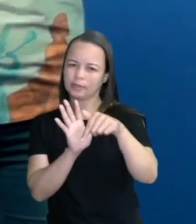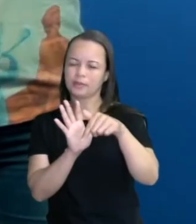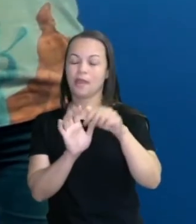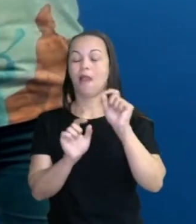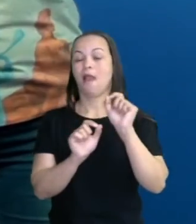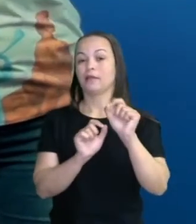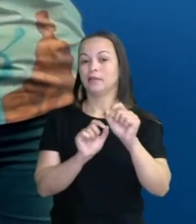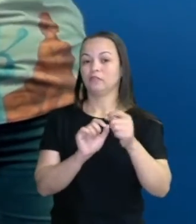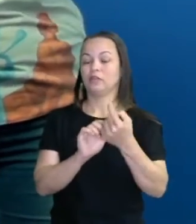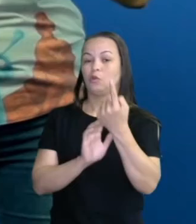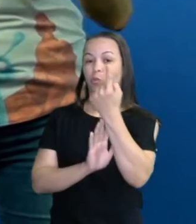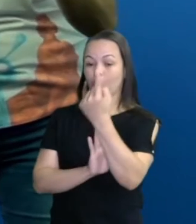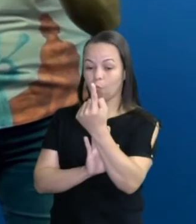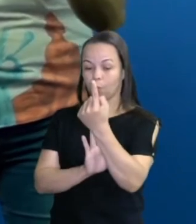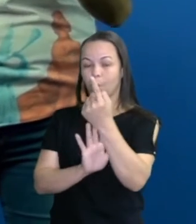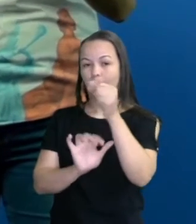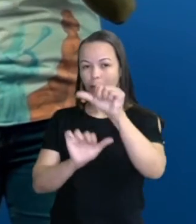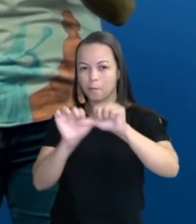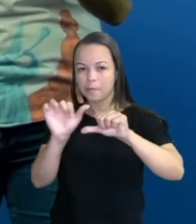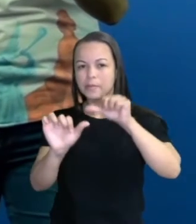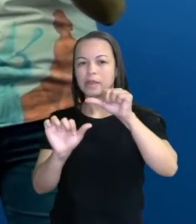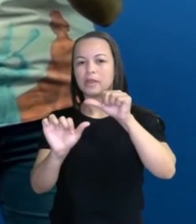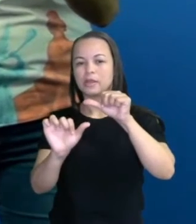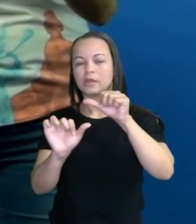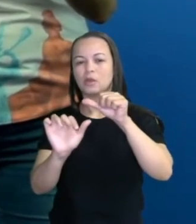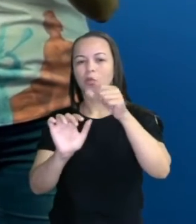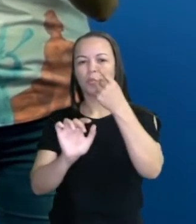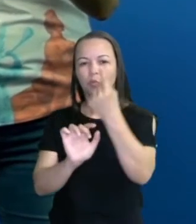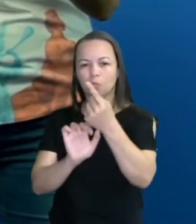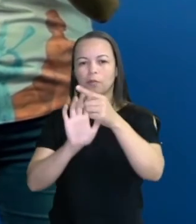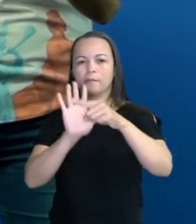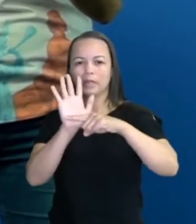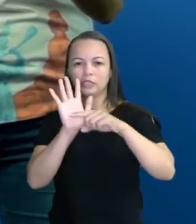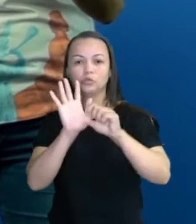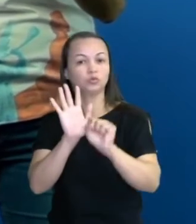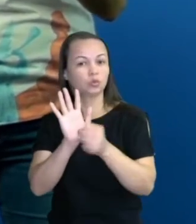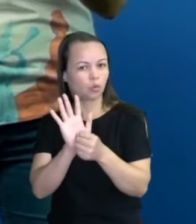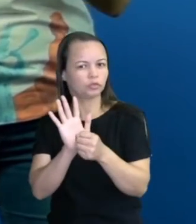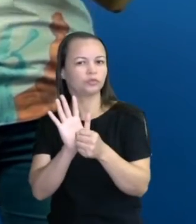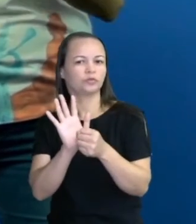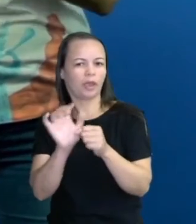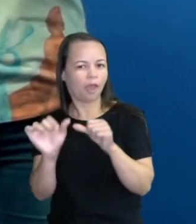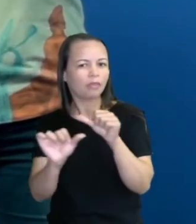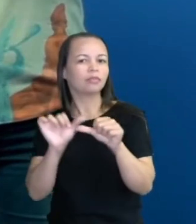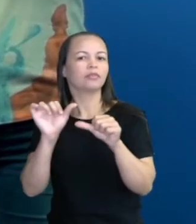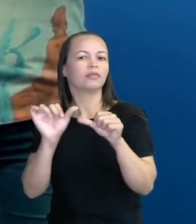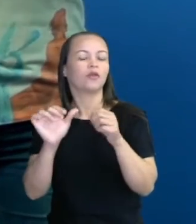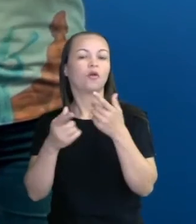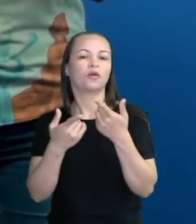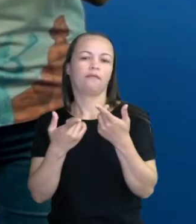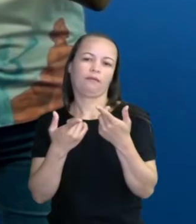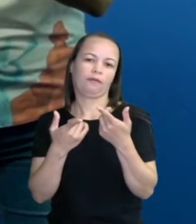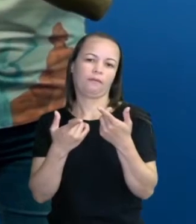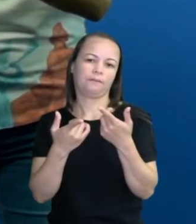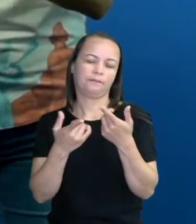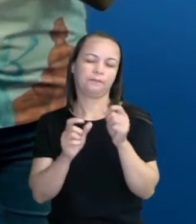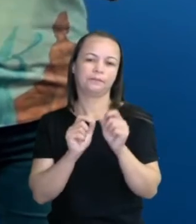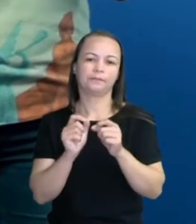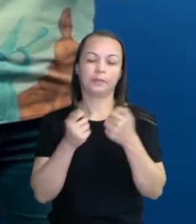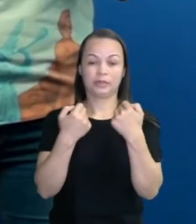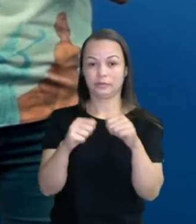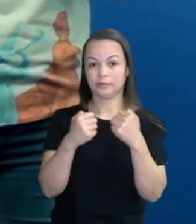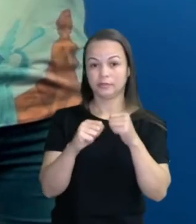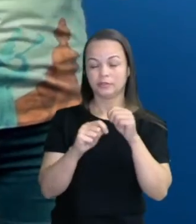Aqui eu estou fazendo 1 menos 8. Ele vai dar para o resultado um número negativo. Então, eu preciso da troca